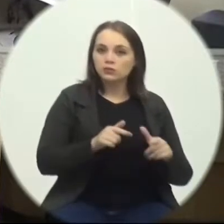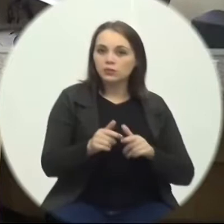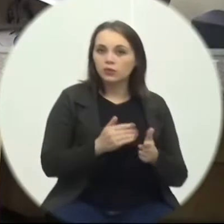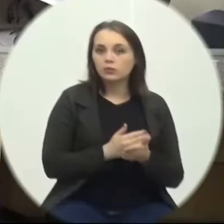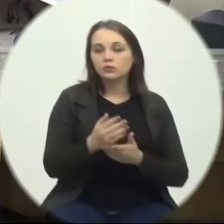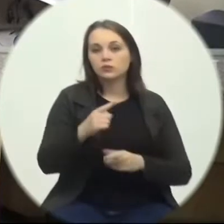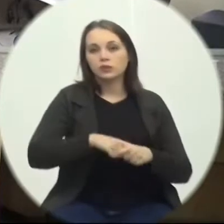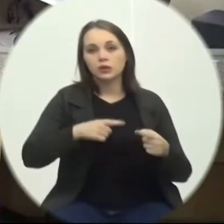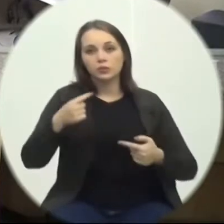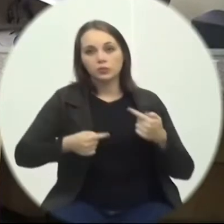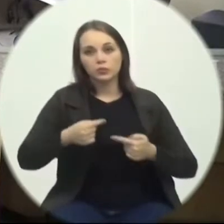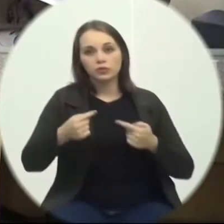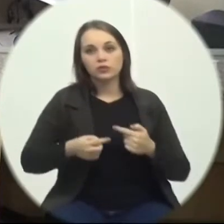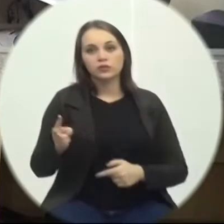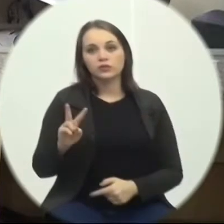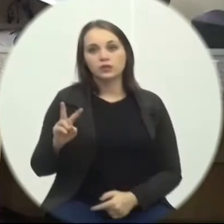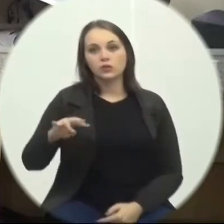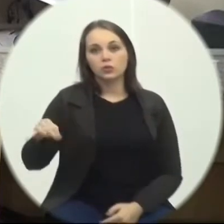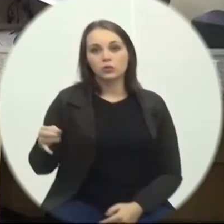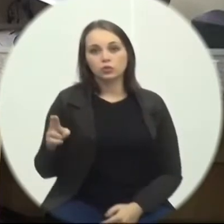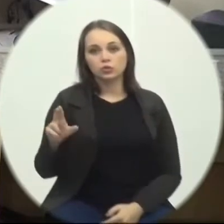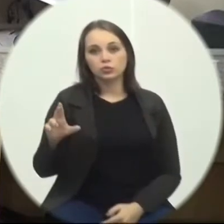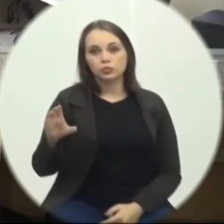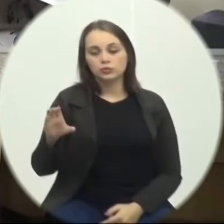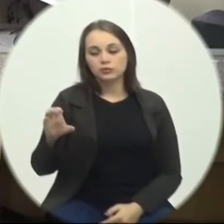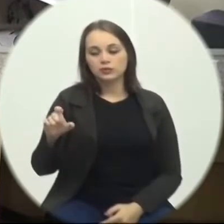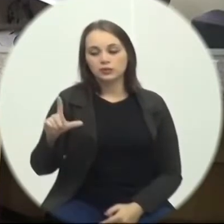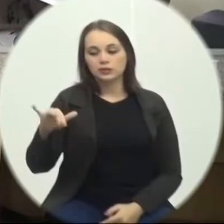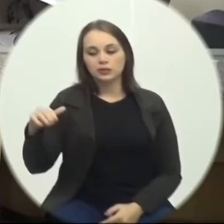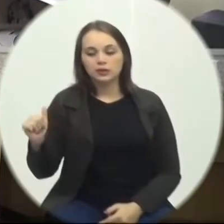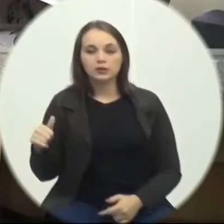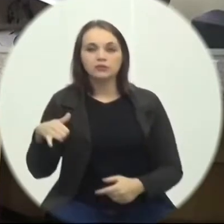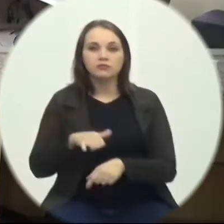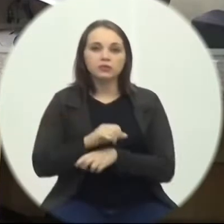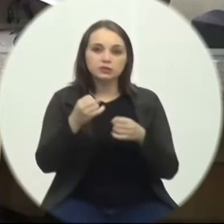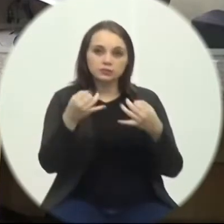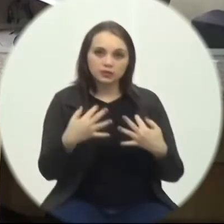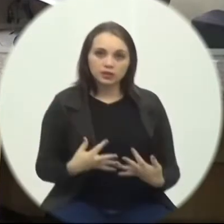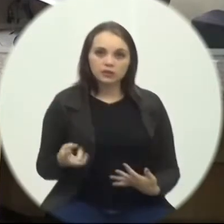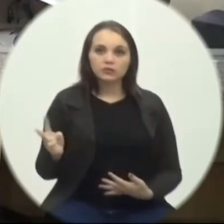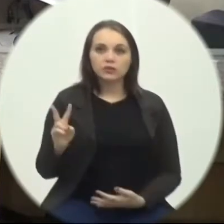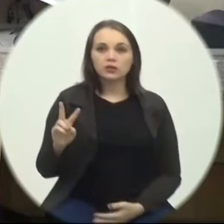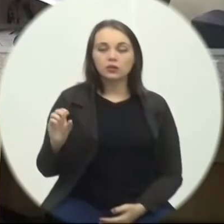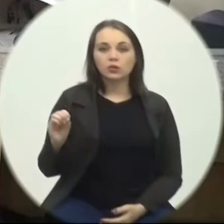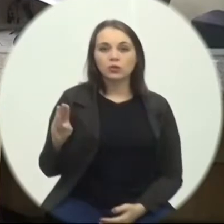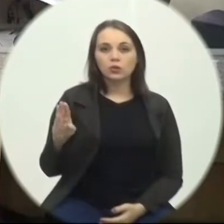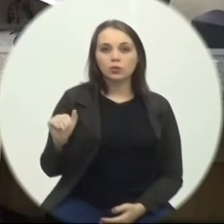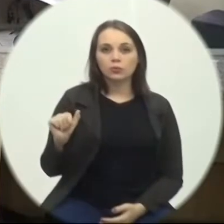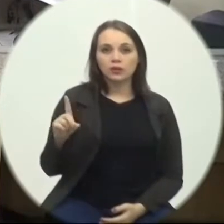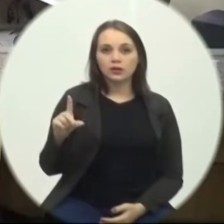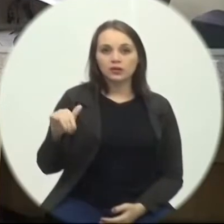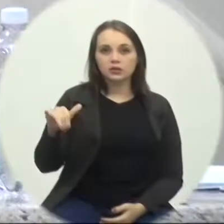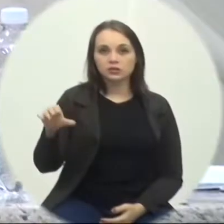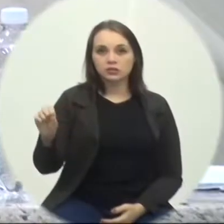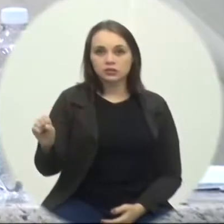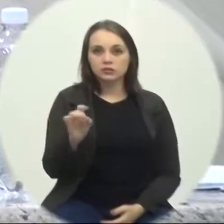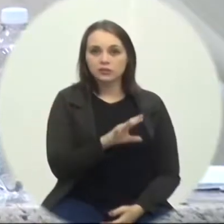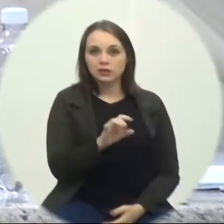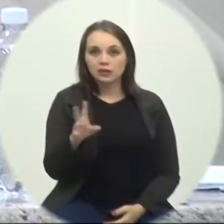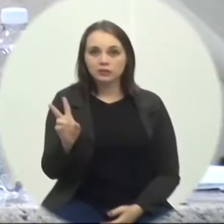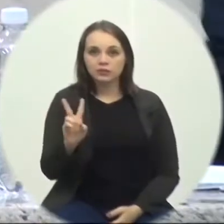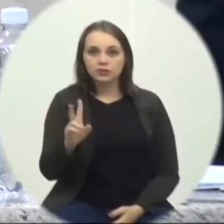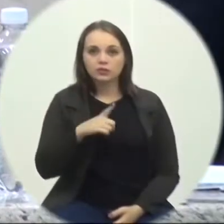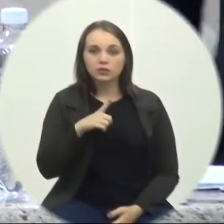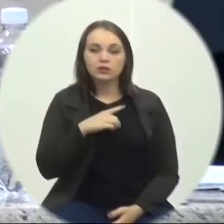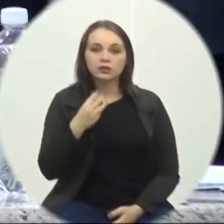político A palavra vereadora Juscelia Vargas, ausência justificada Com a palavra o vereador Obadias Lembrando que cada vereador dispõe de 3 minutos e